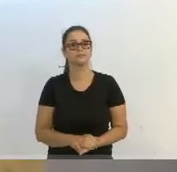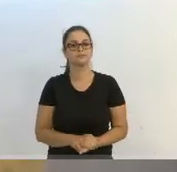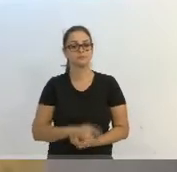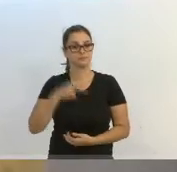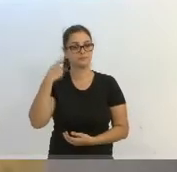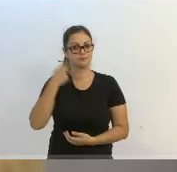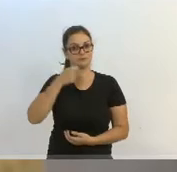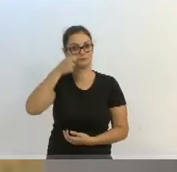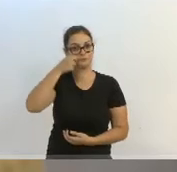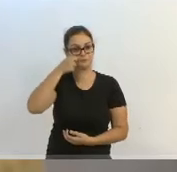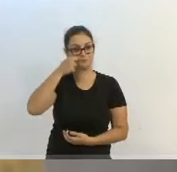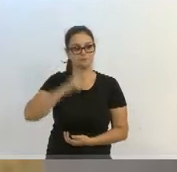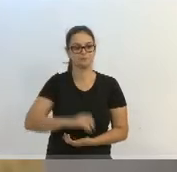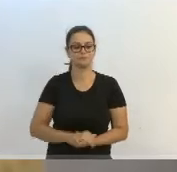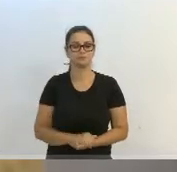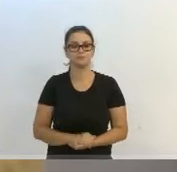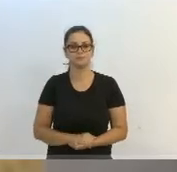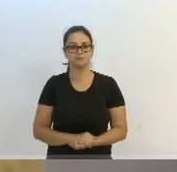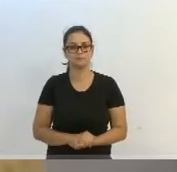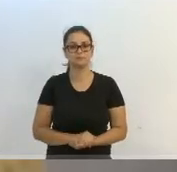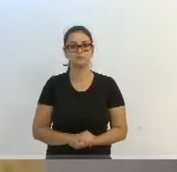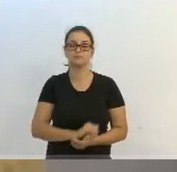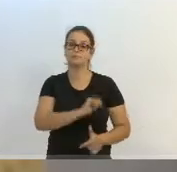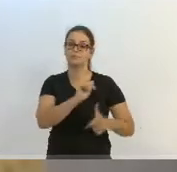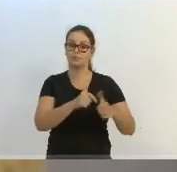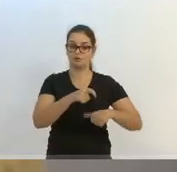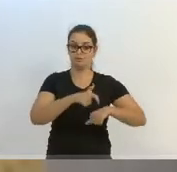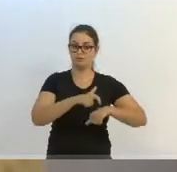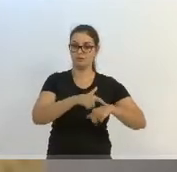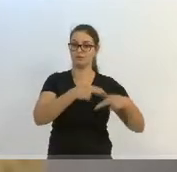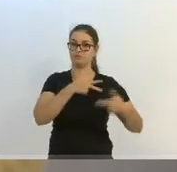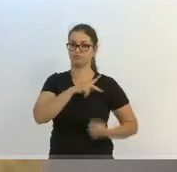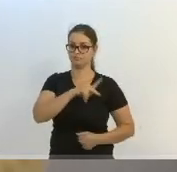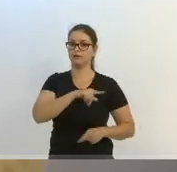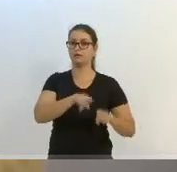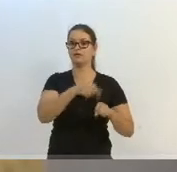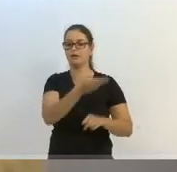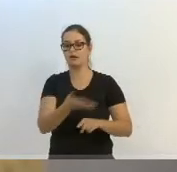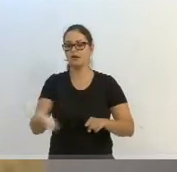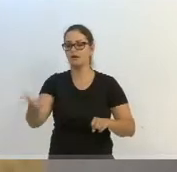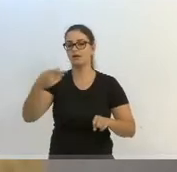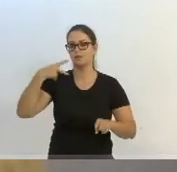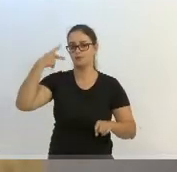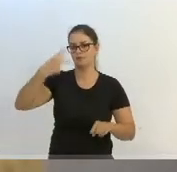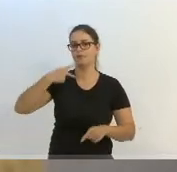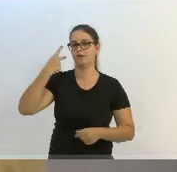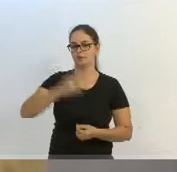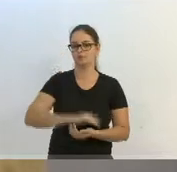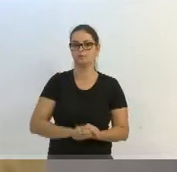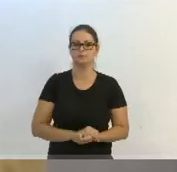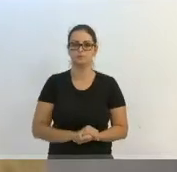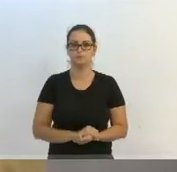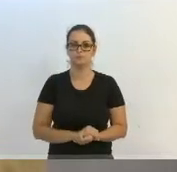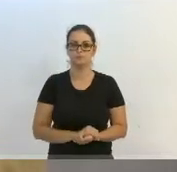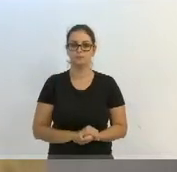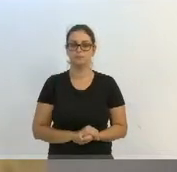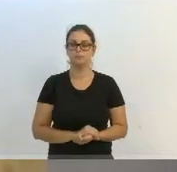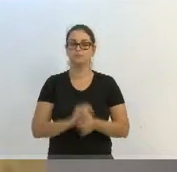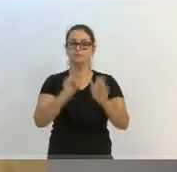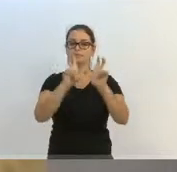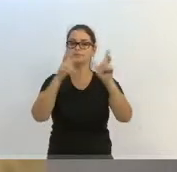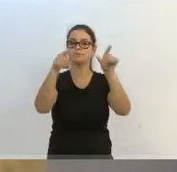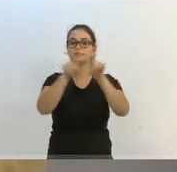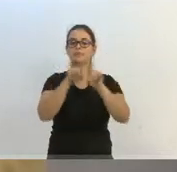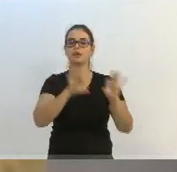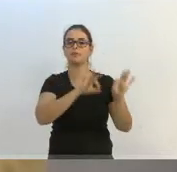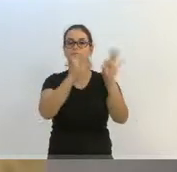vereadora Almir Vieira, que preside os trabalhos nesse momento, os demais colegas vereadores que também estão aqui na plenária, quem nos